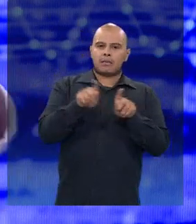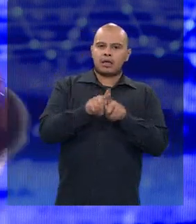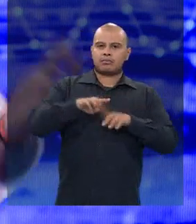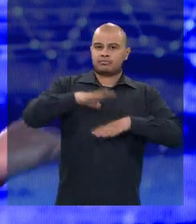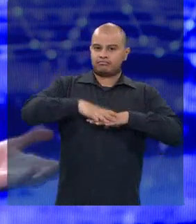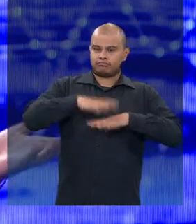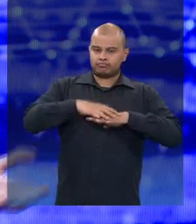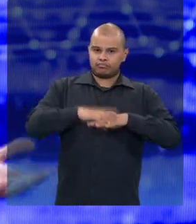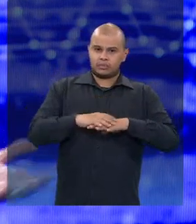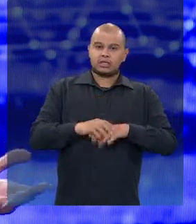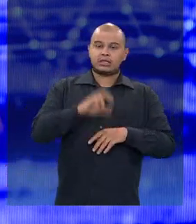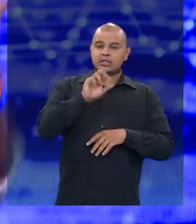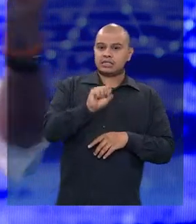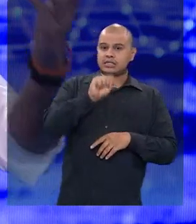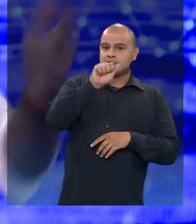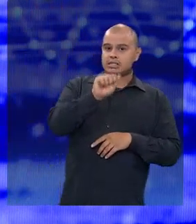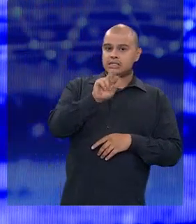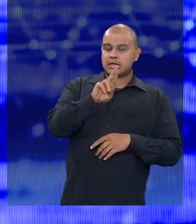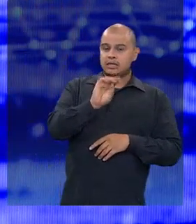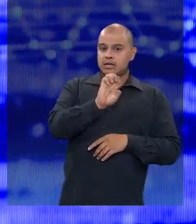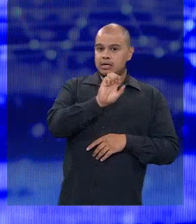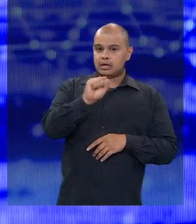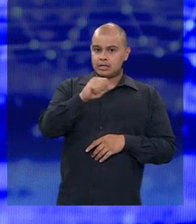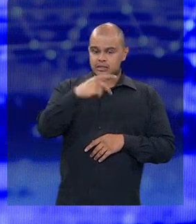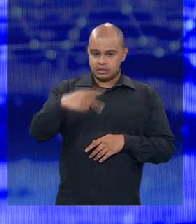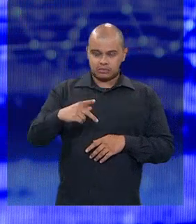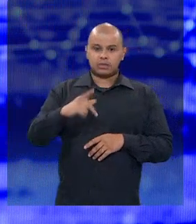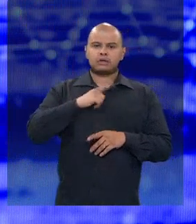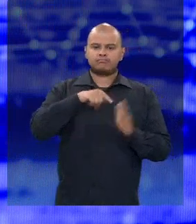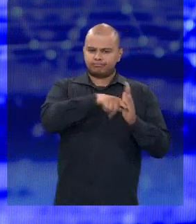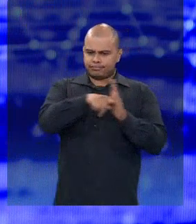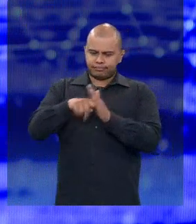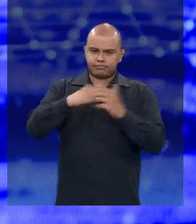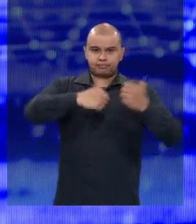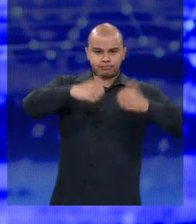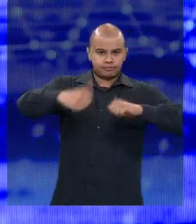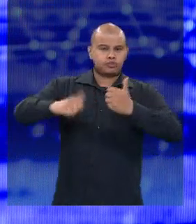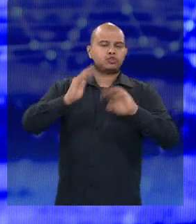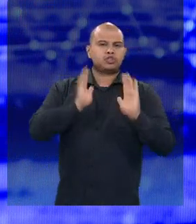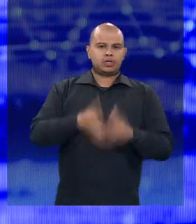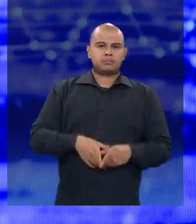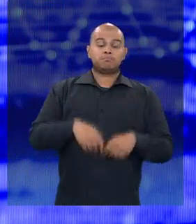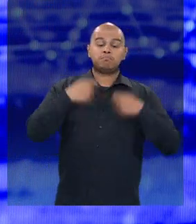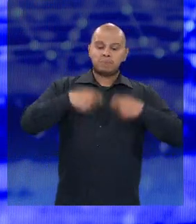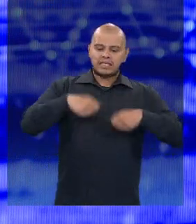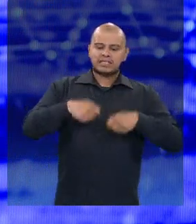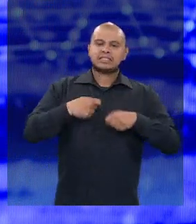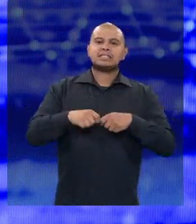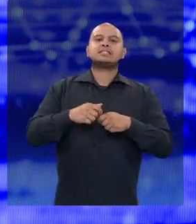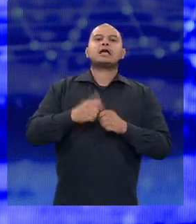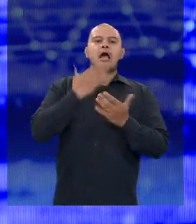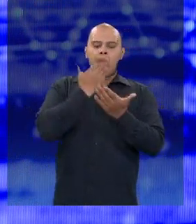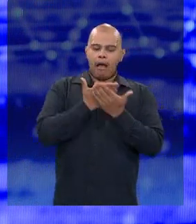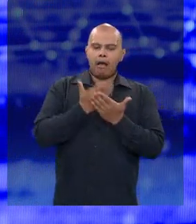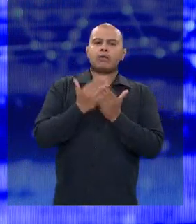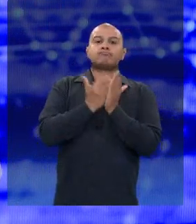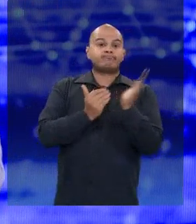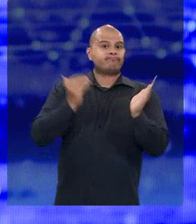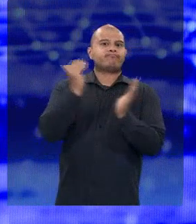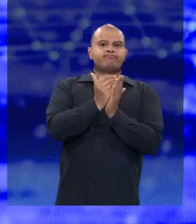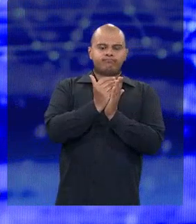que é o índice que mede 5 mil escolas, 5.300 escolas do Estado de São Paulo. Então, aula de reforço. Logo em seguida,